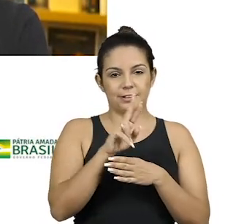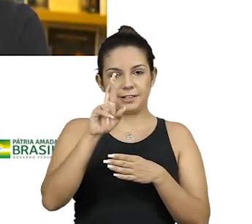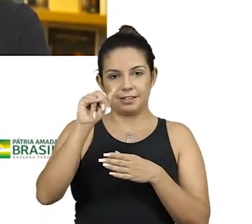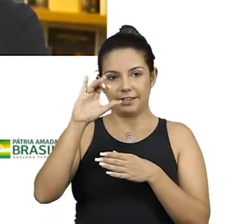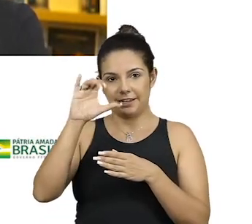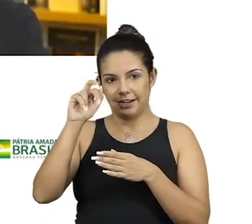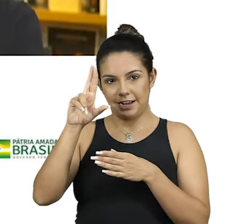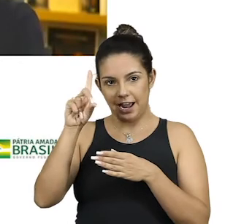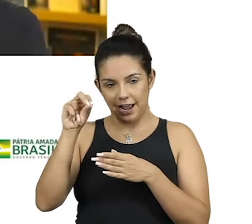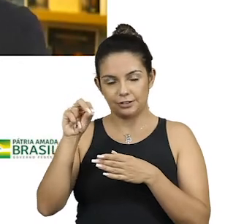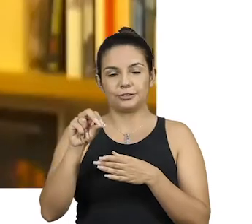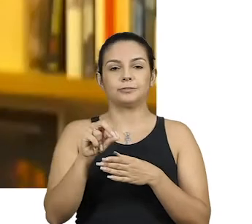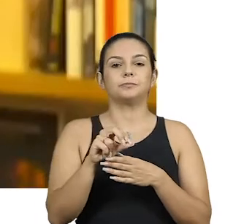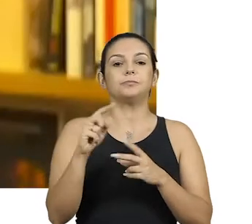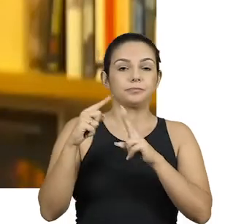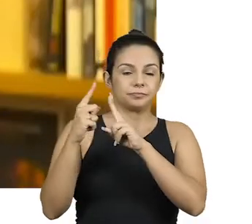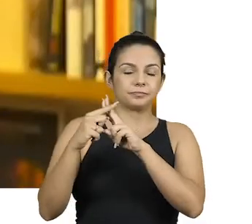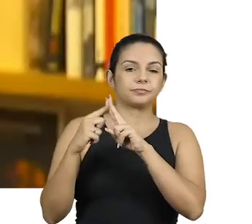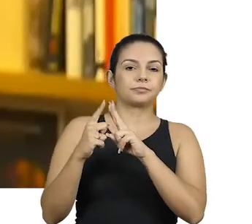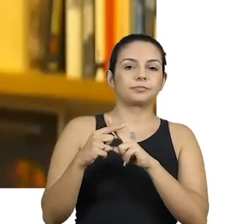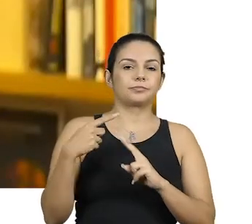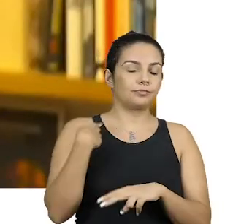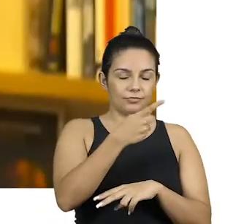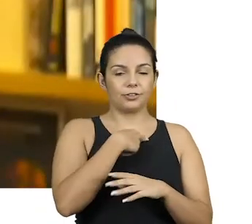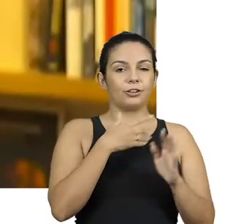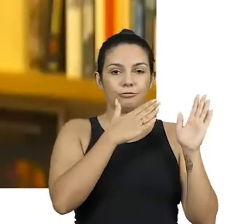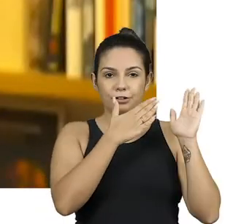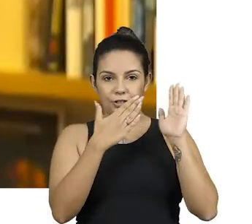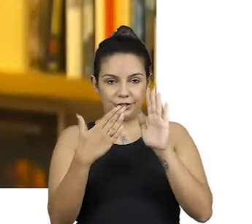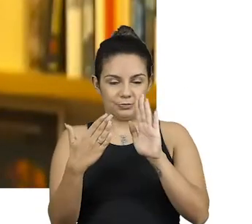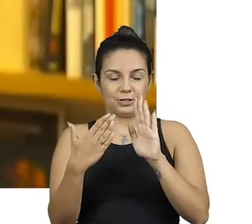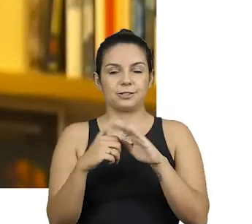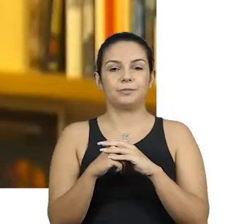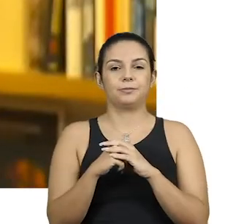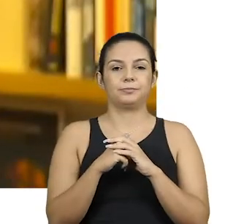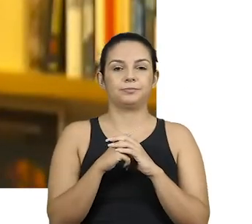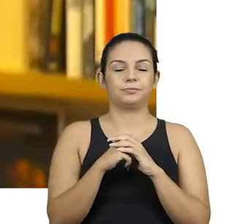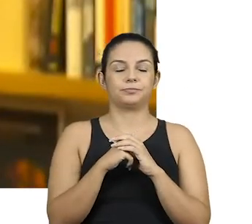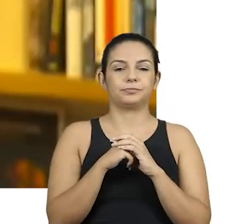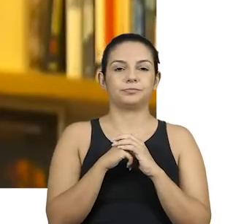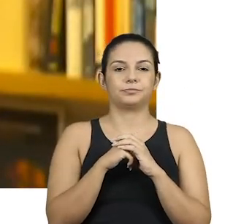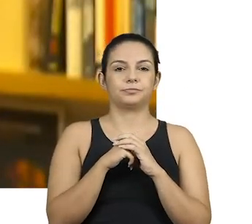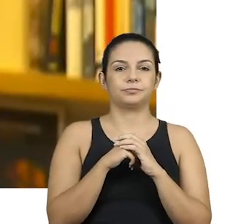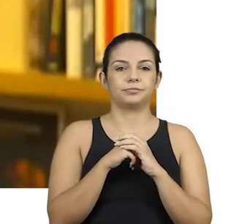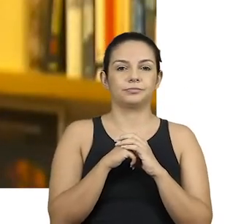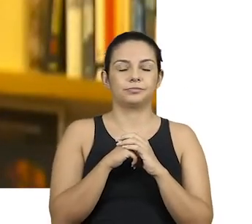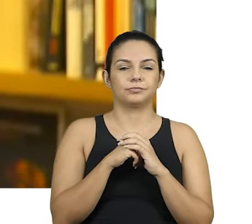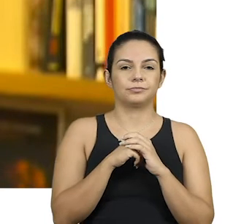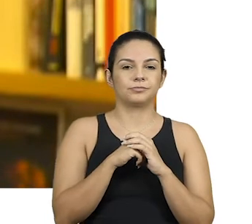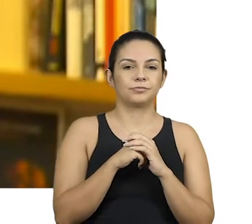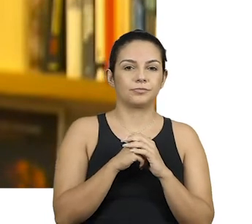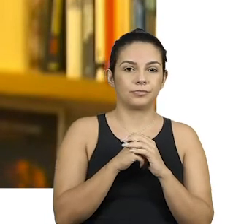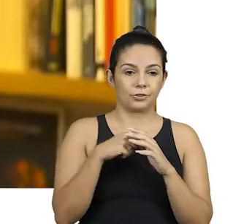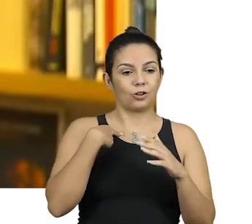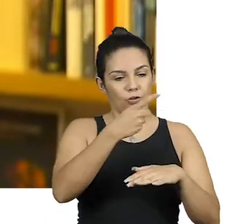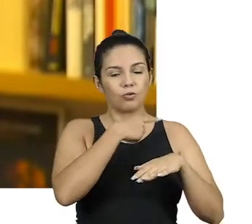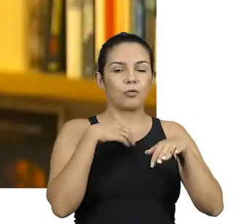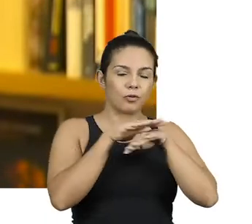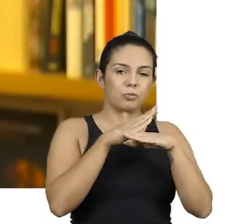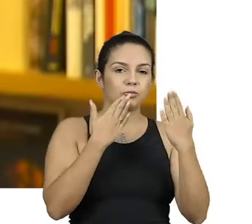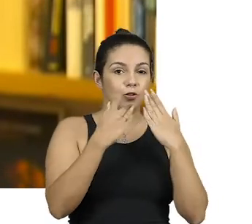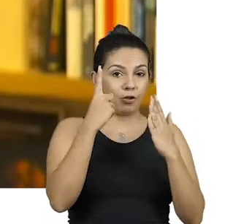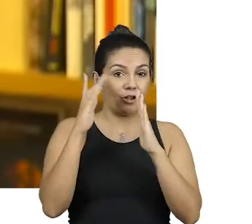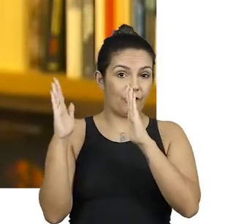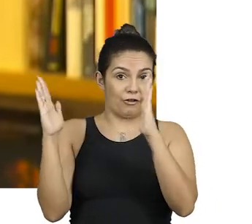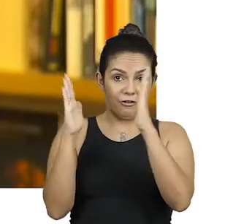Ricardo Calil e o Renato Terra. E aí nós passamos para o Caetano durante a conversa uma